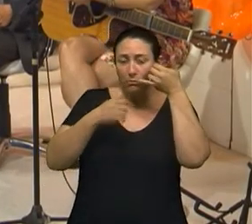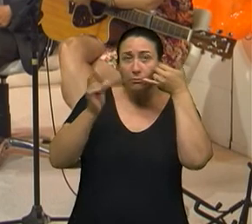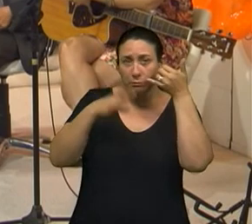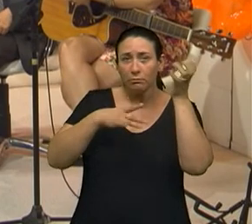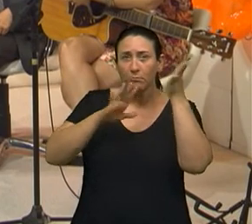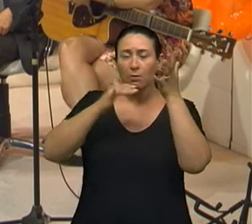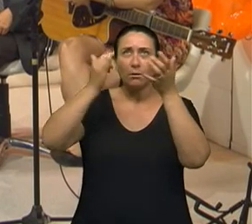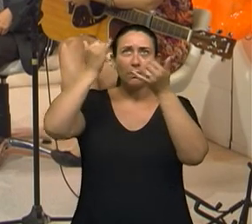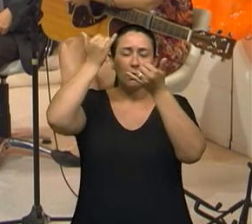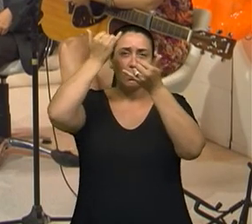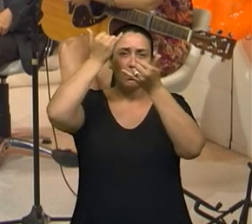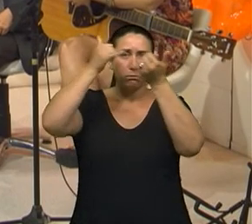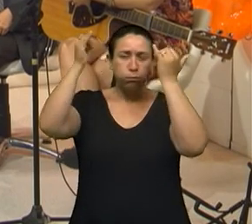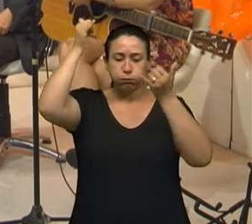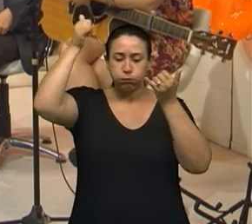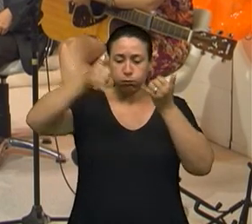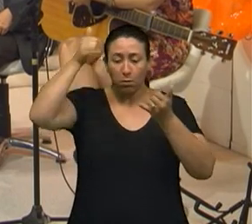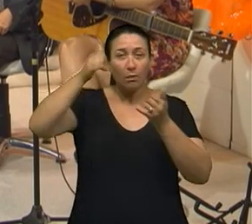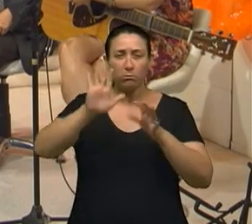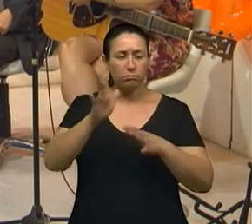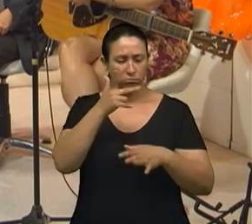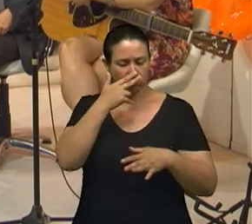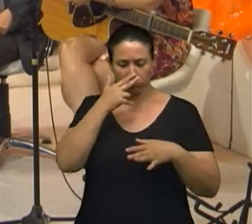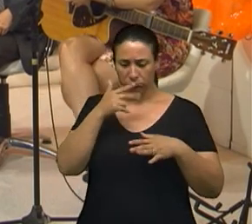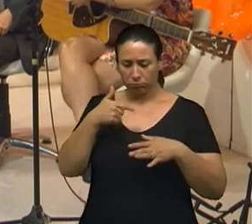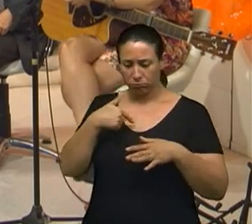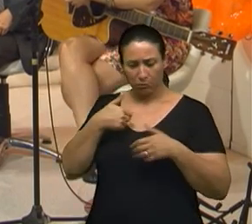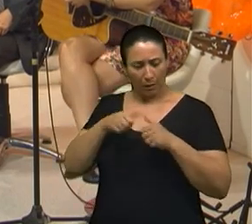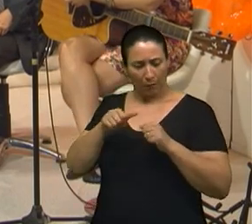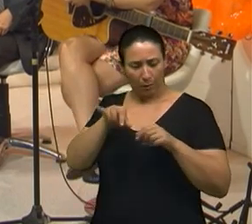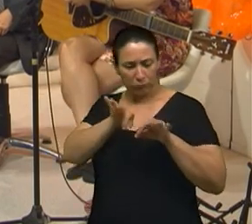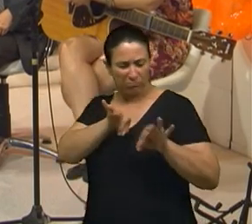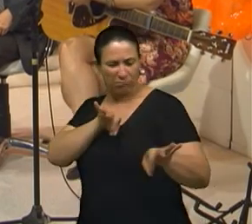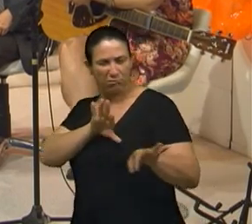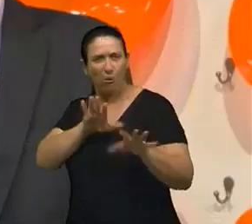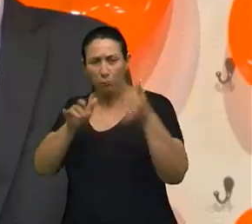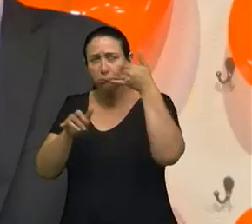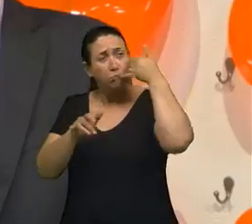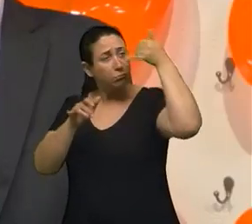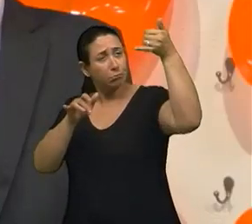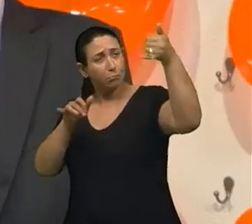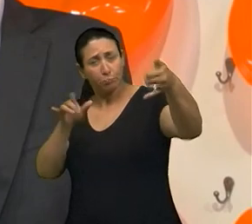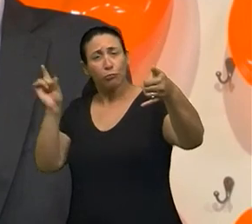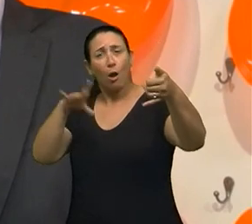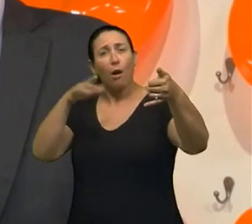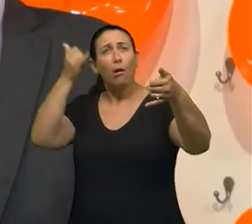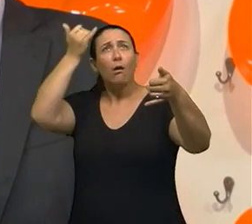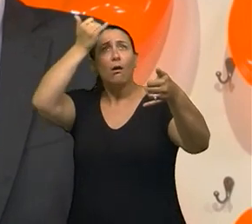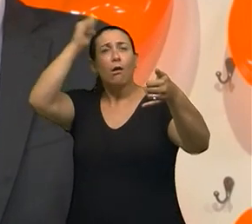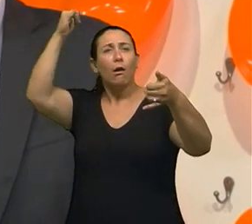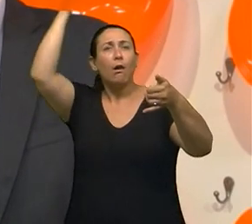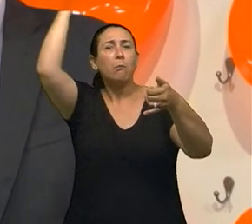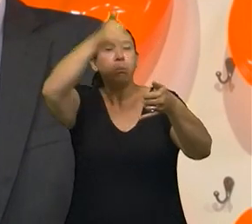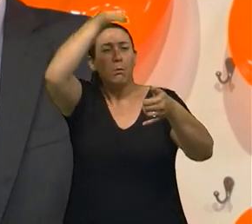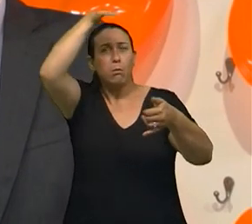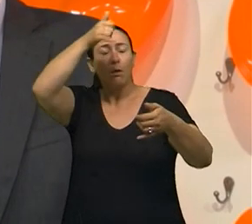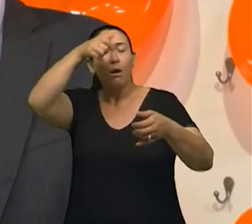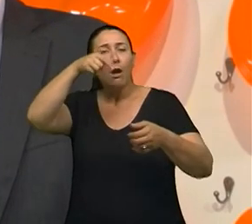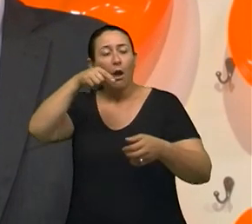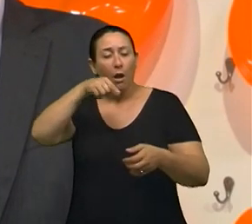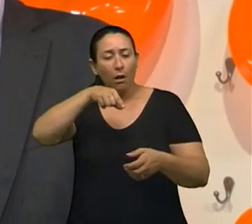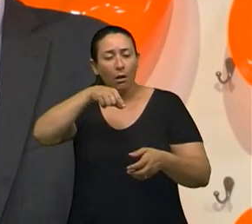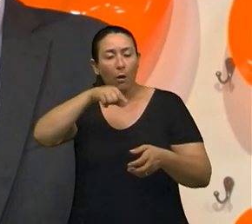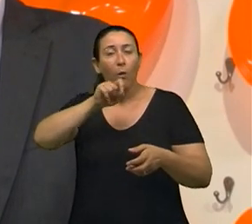telefone junto ao ouvido, estava a uns 30 centímetros de distância, ele já estava desligando a ligação. Então, esse